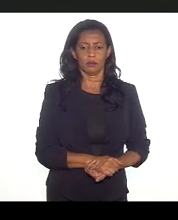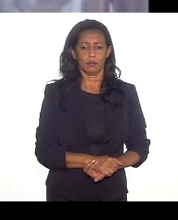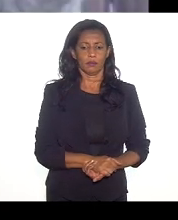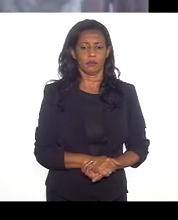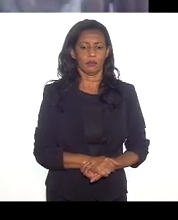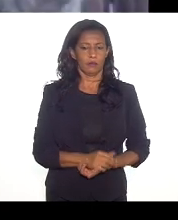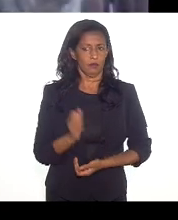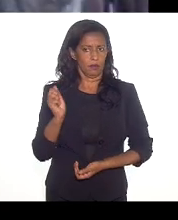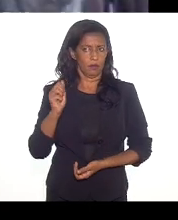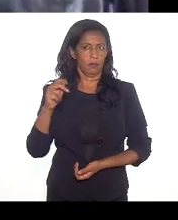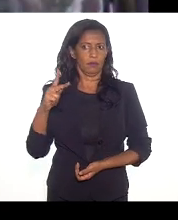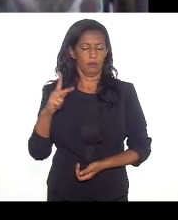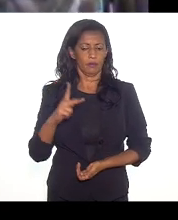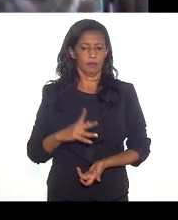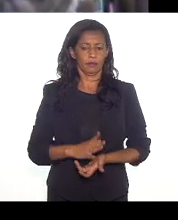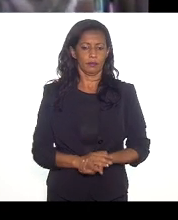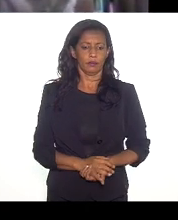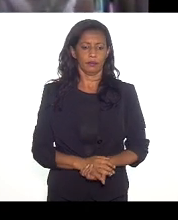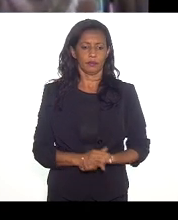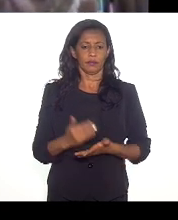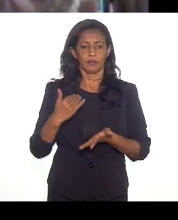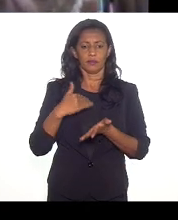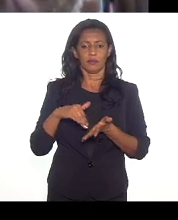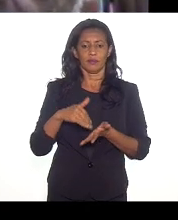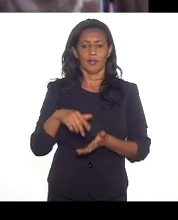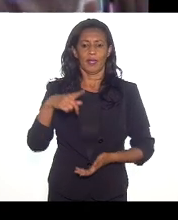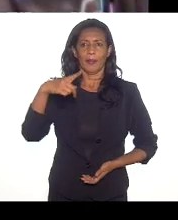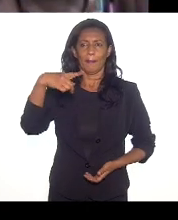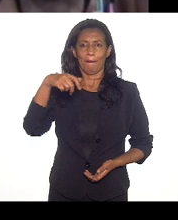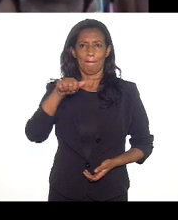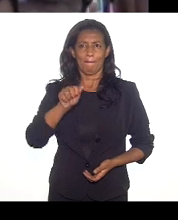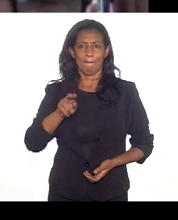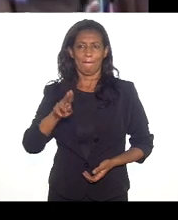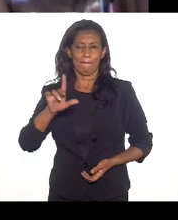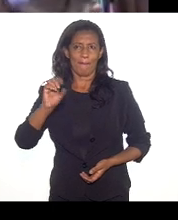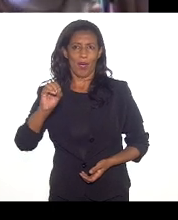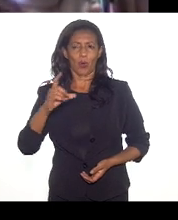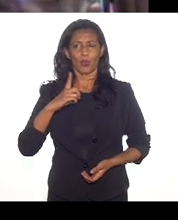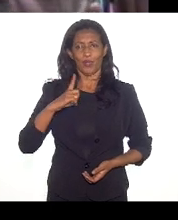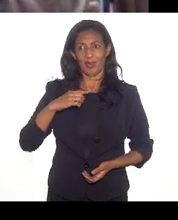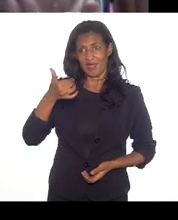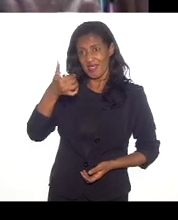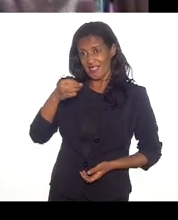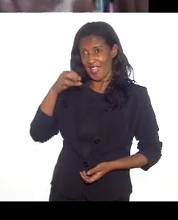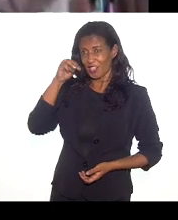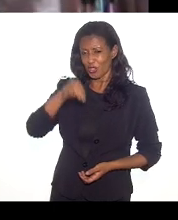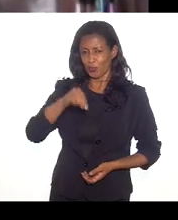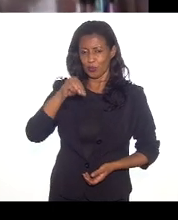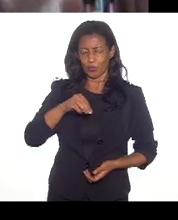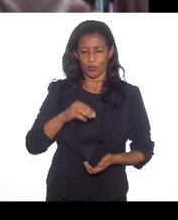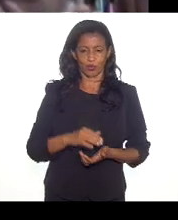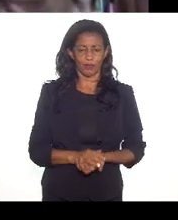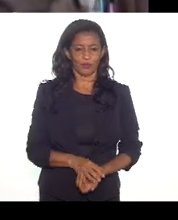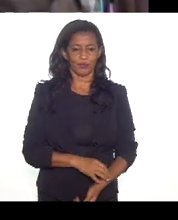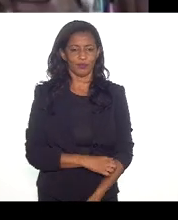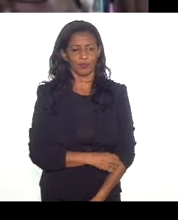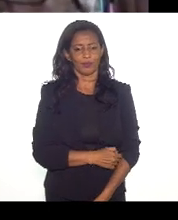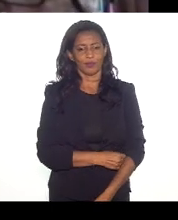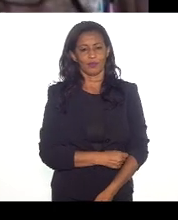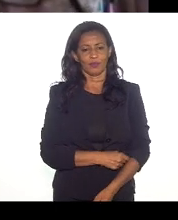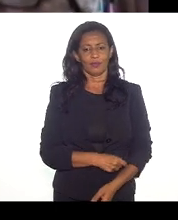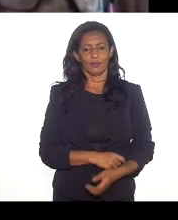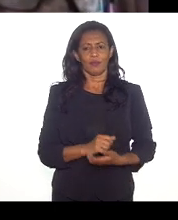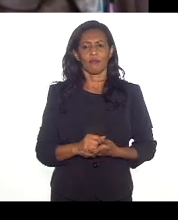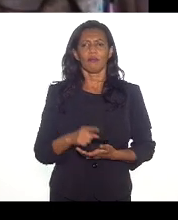Ok. Secretário Paulo Teixeira, o dispõe de dez minutos. obrigada pela sua perguntinha. Esse é saldo